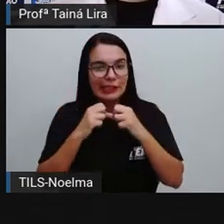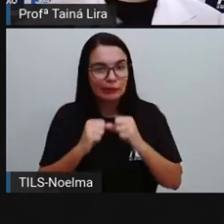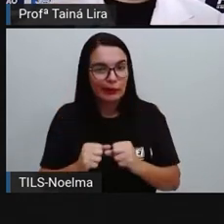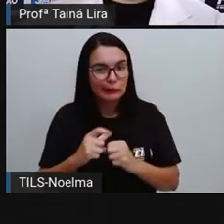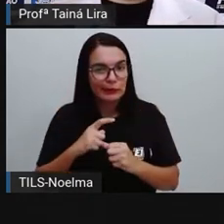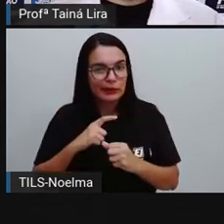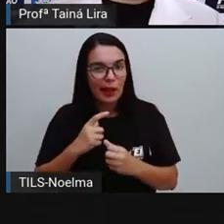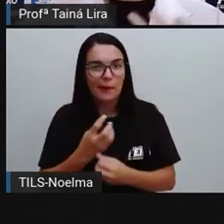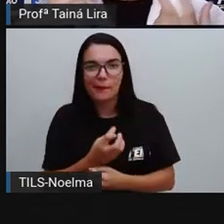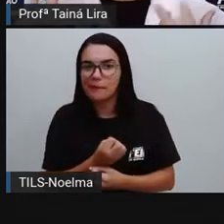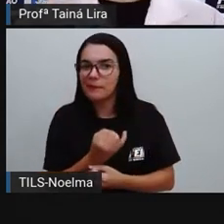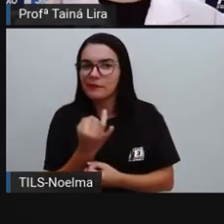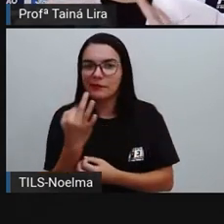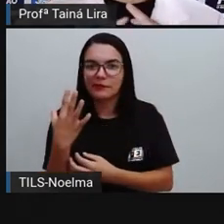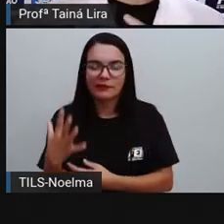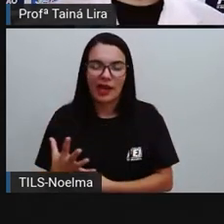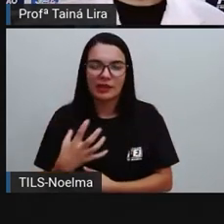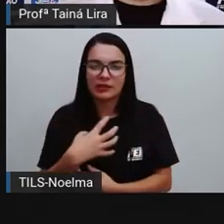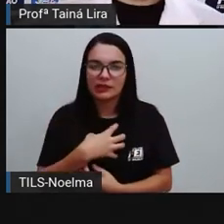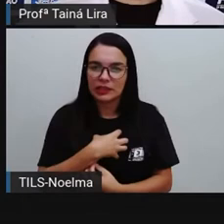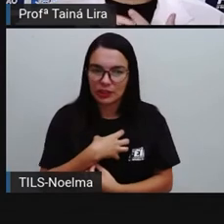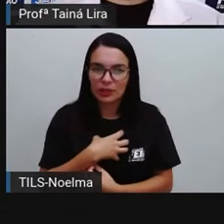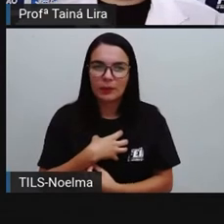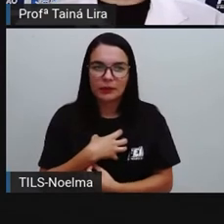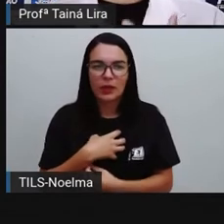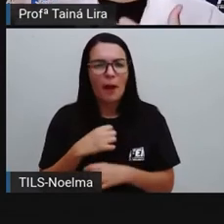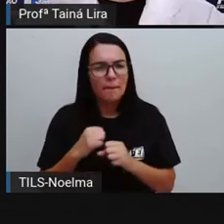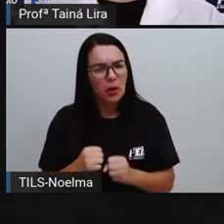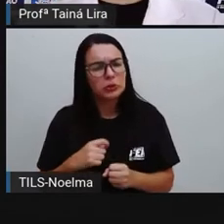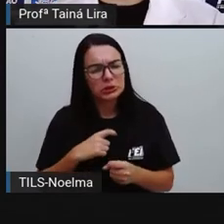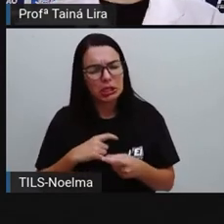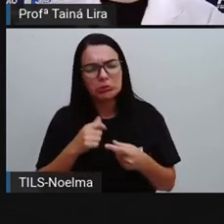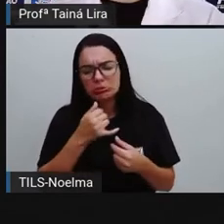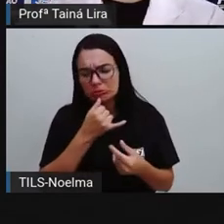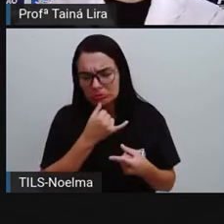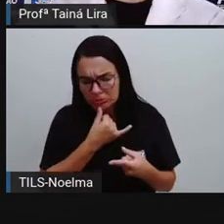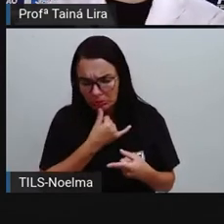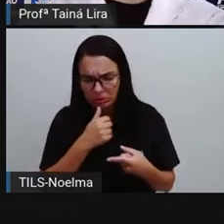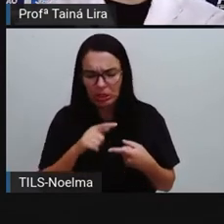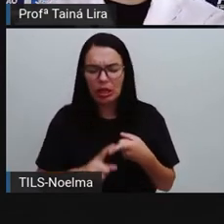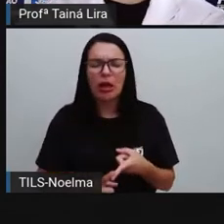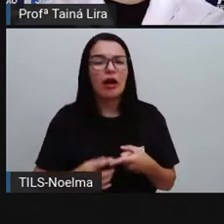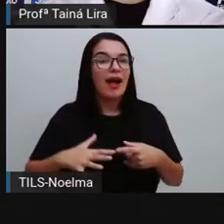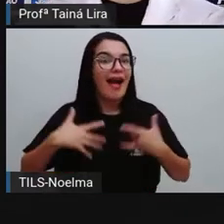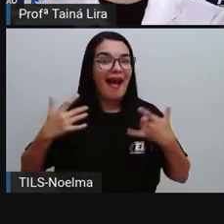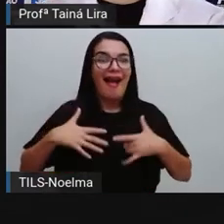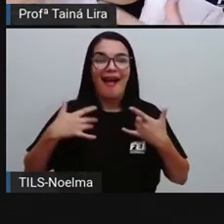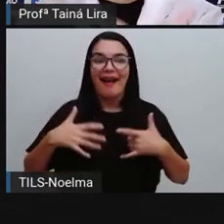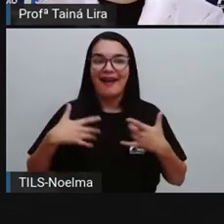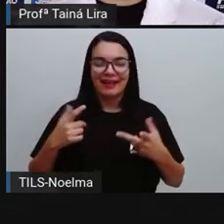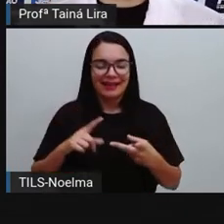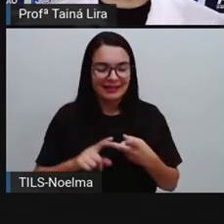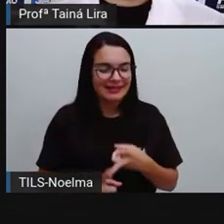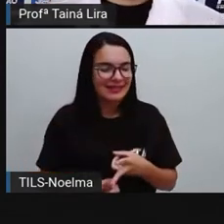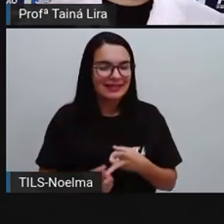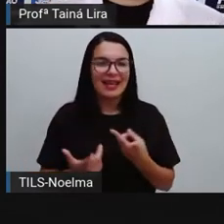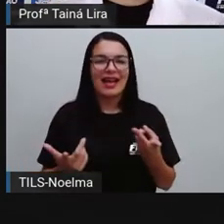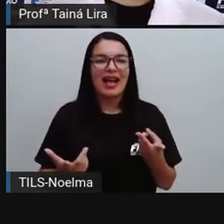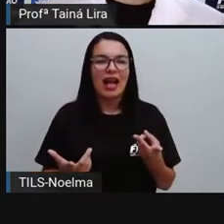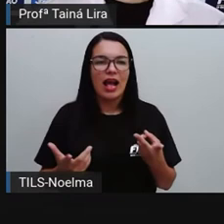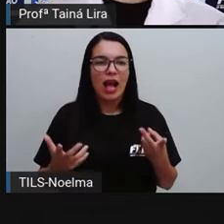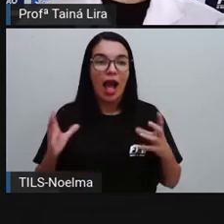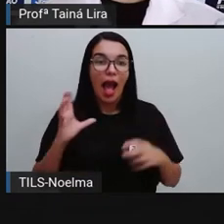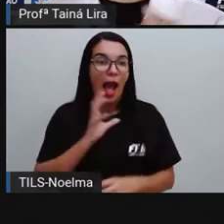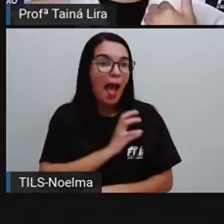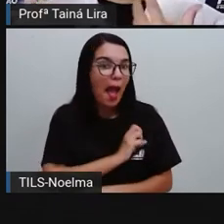Entusiasmo, alegria. Pode ter até, né? Tristeza, tem. A gente tem situações aí nas histórias em quadrinhos que os personagens ficam tristes.